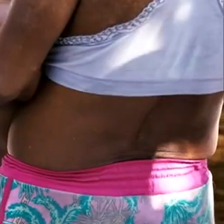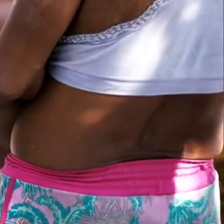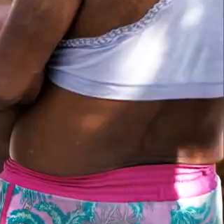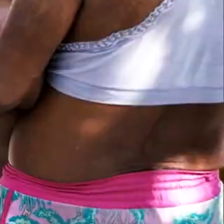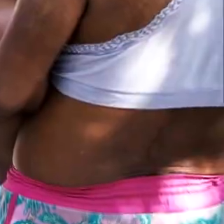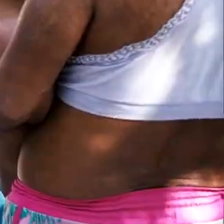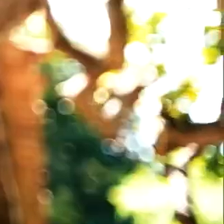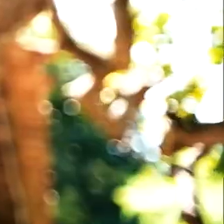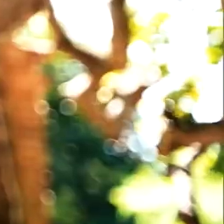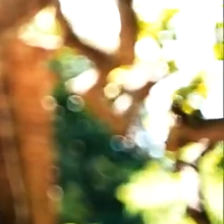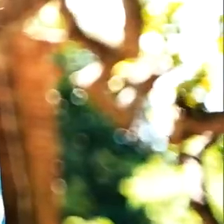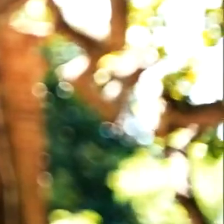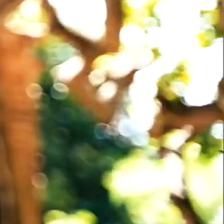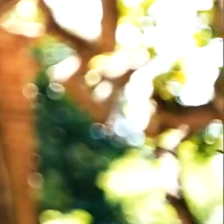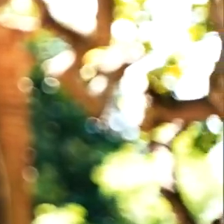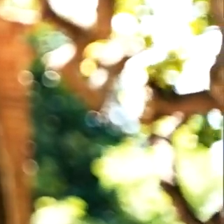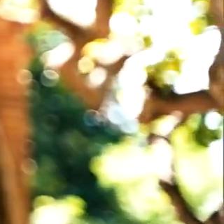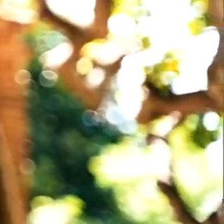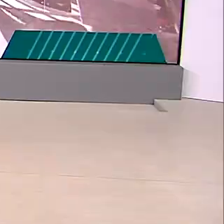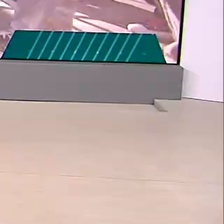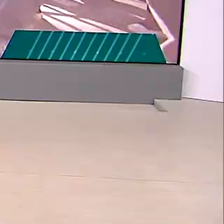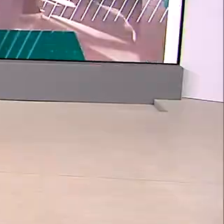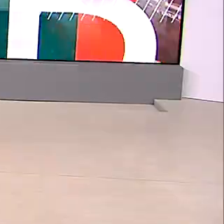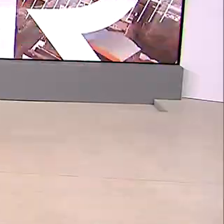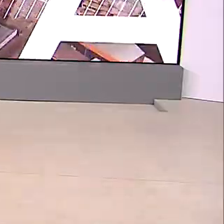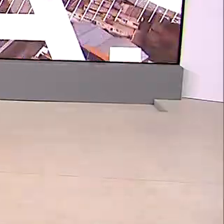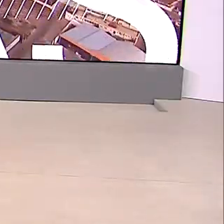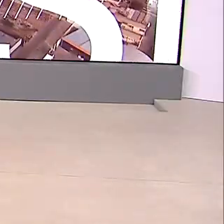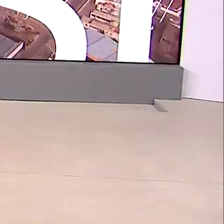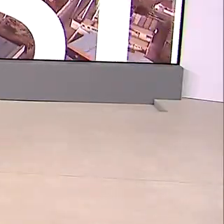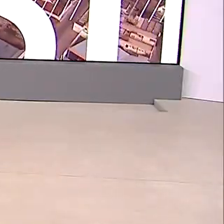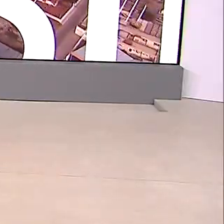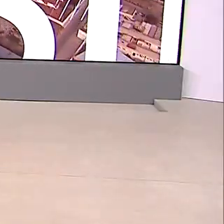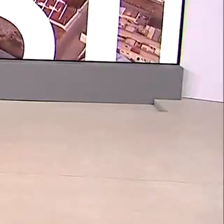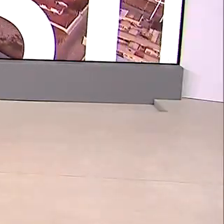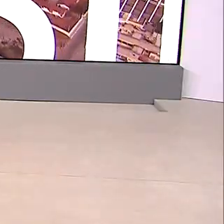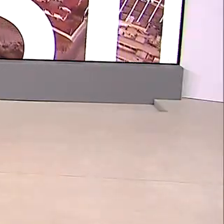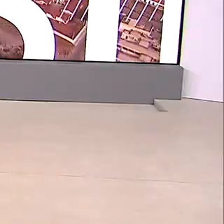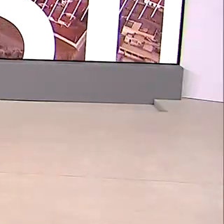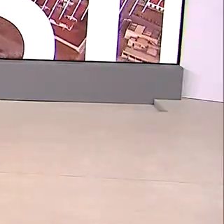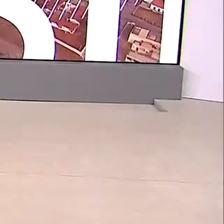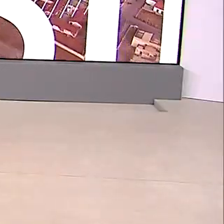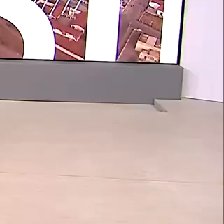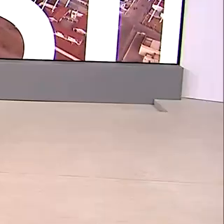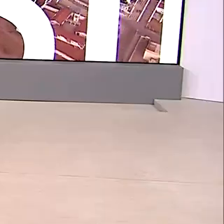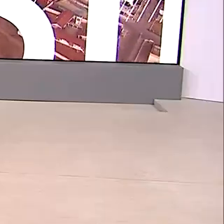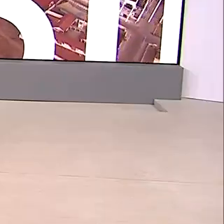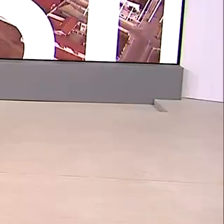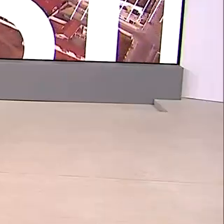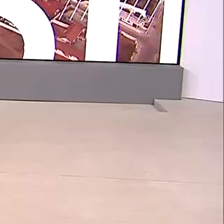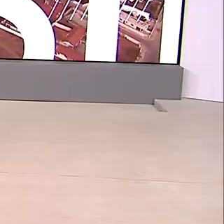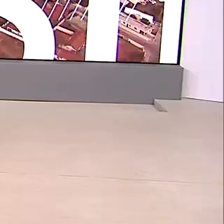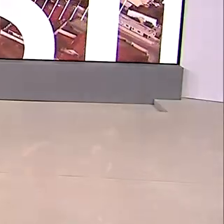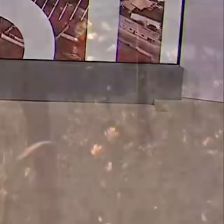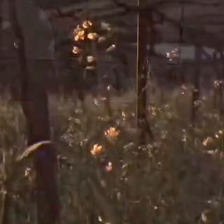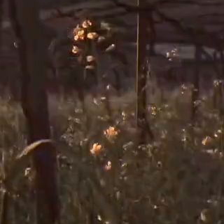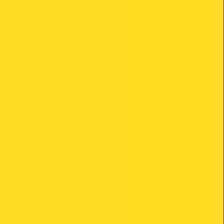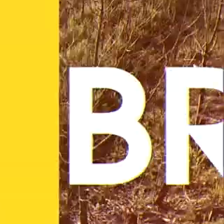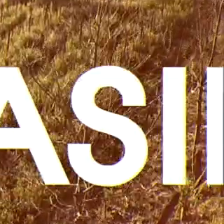proteção e auxílio aos povos indígenas. Terça-feira, 11 de abril, o Brasil em Dia já está no ar.